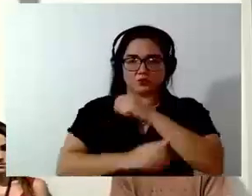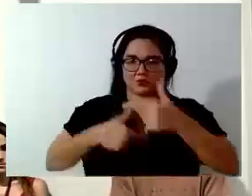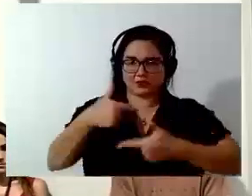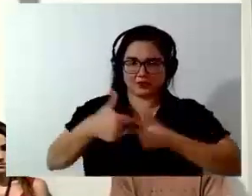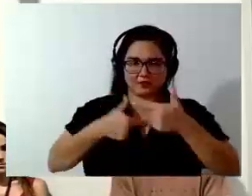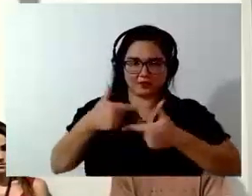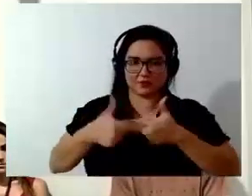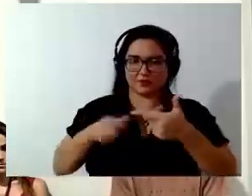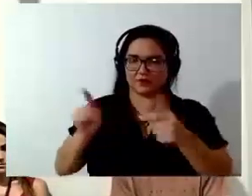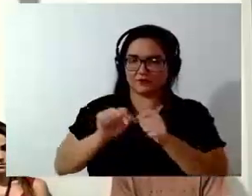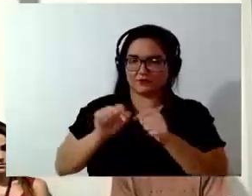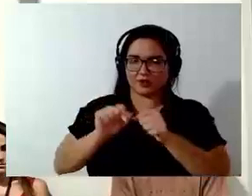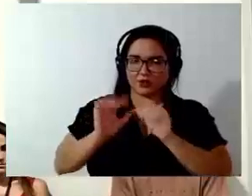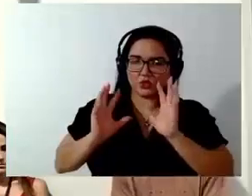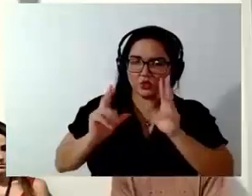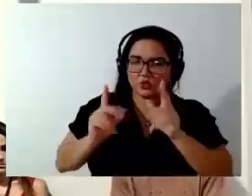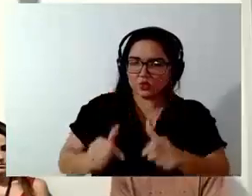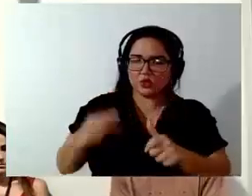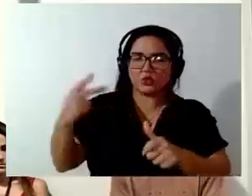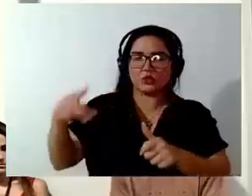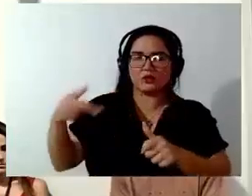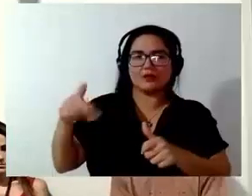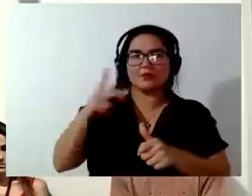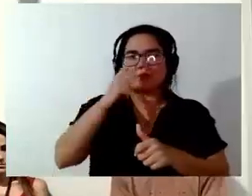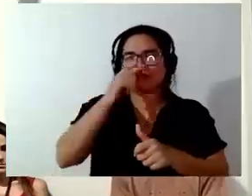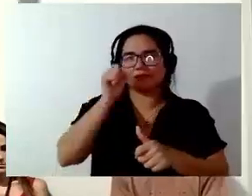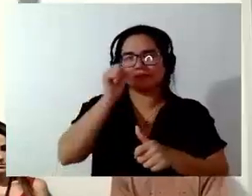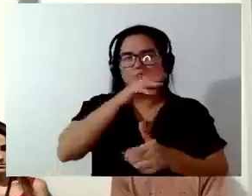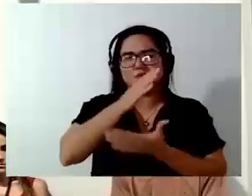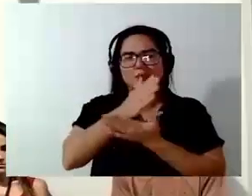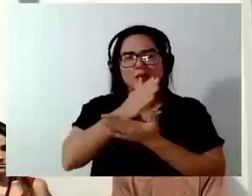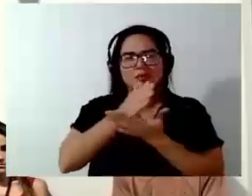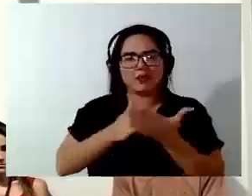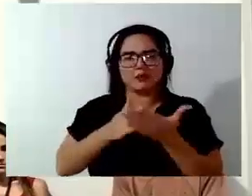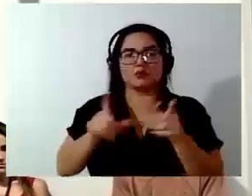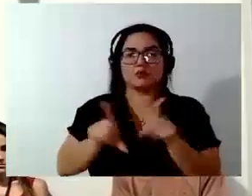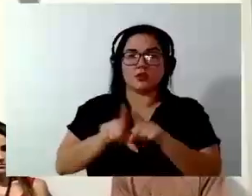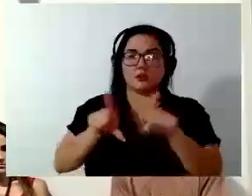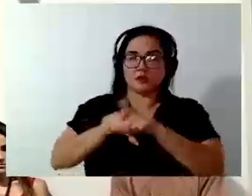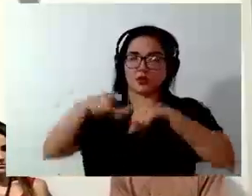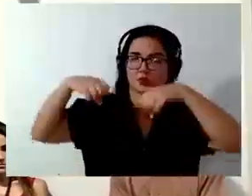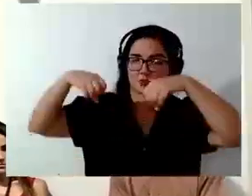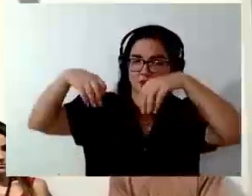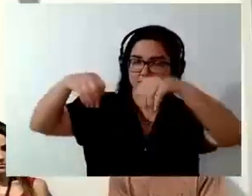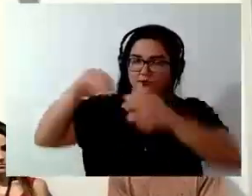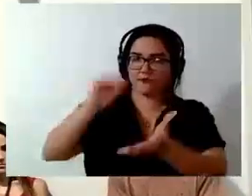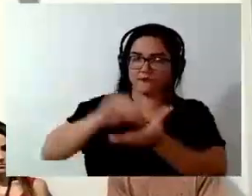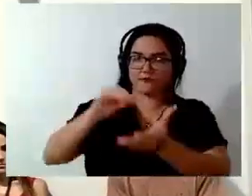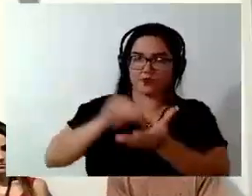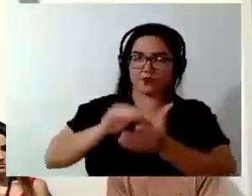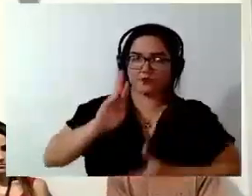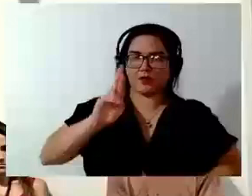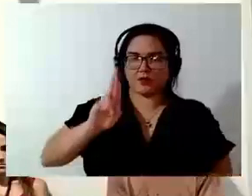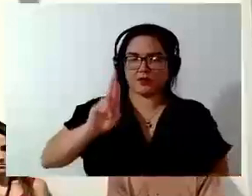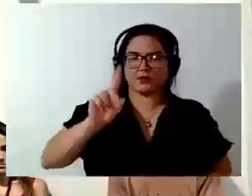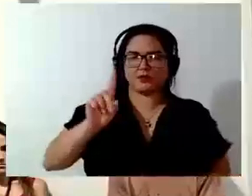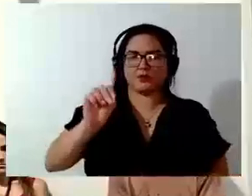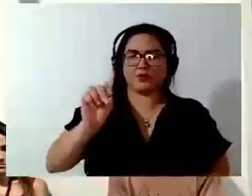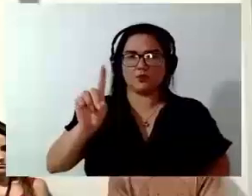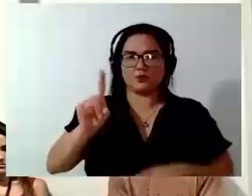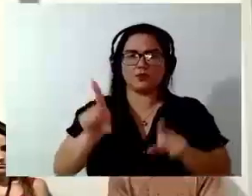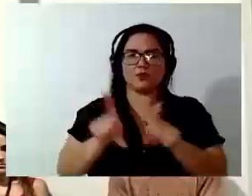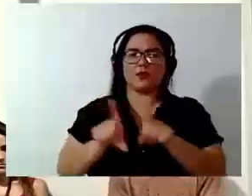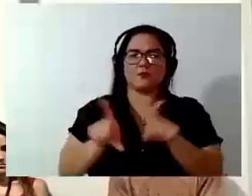Tudo que ela faz é pela metade, fora a iluminação que falta botar na BR-101, melhorar o nosso estúdio de